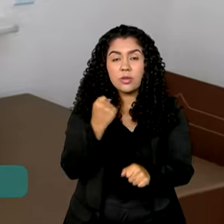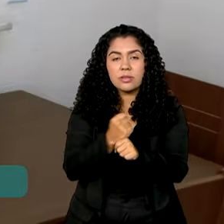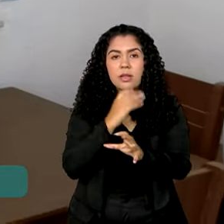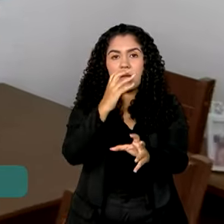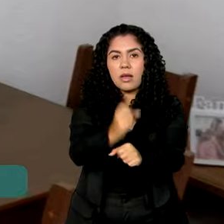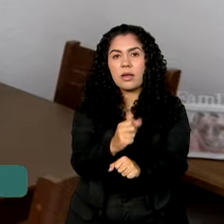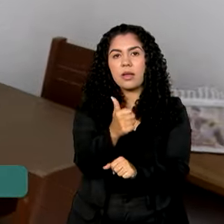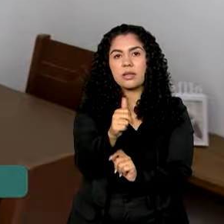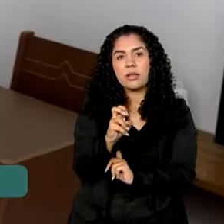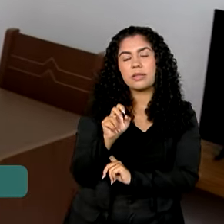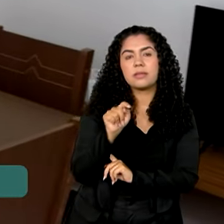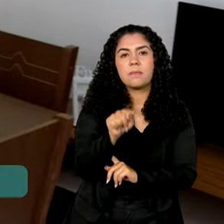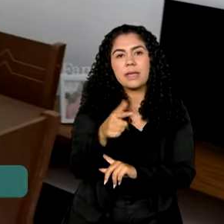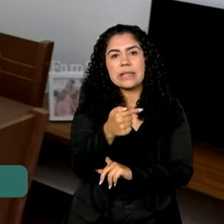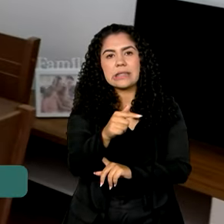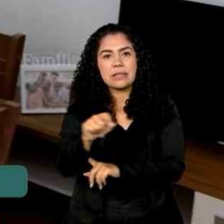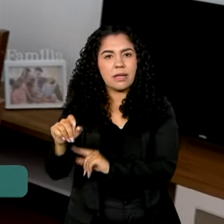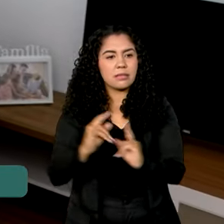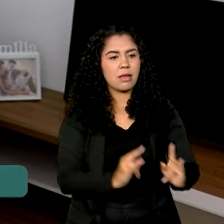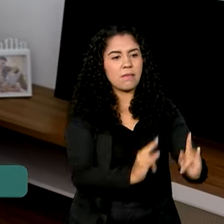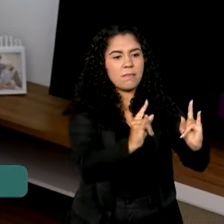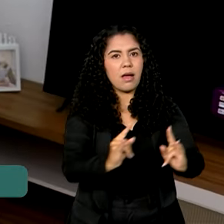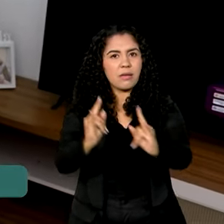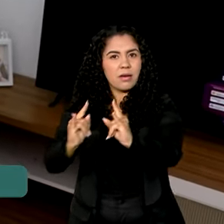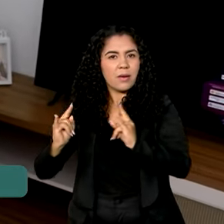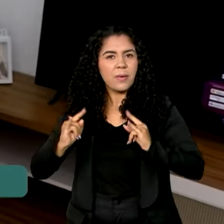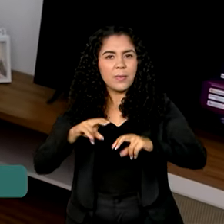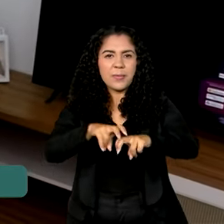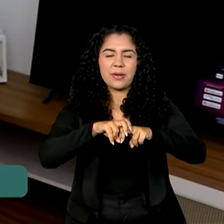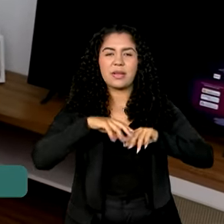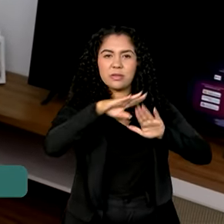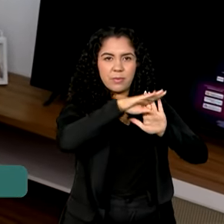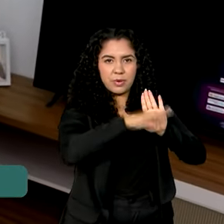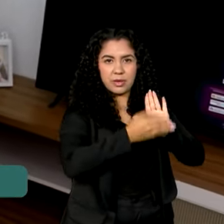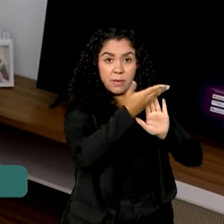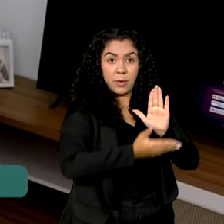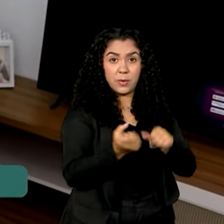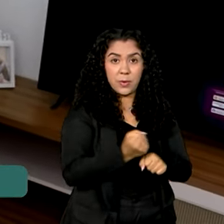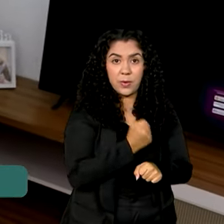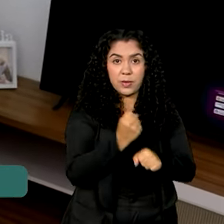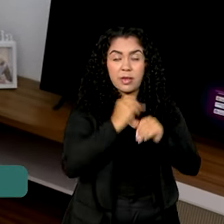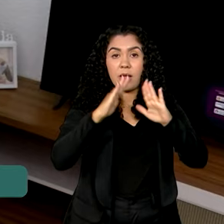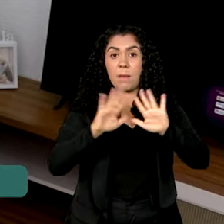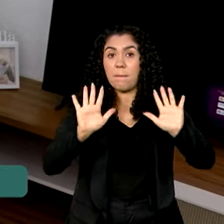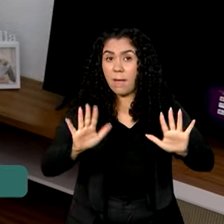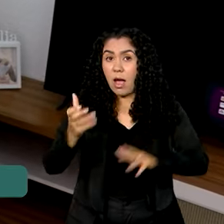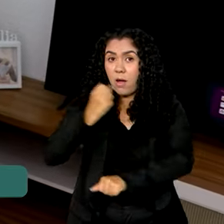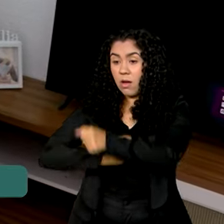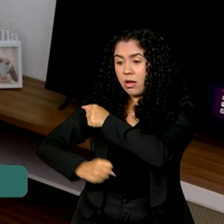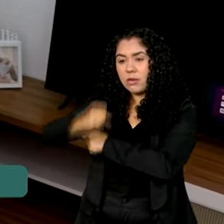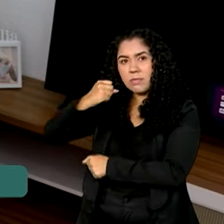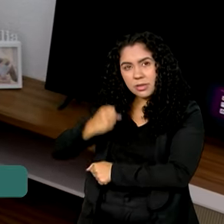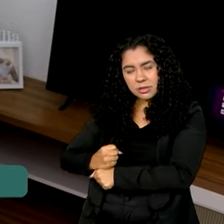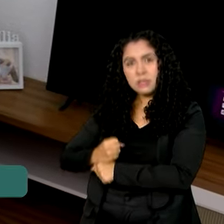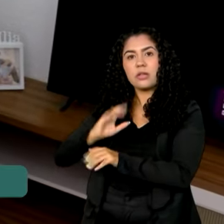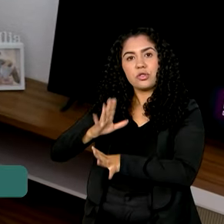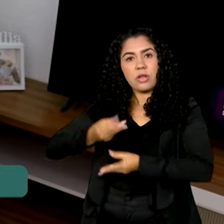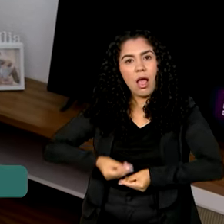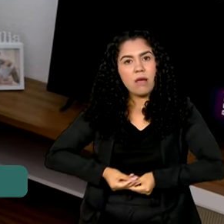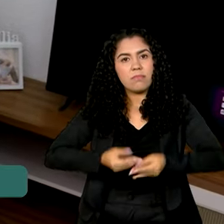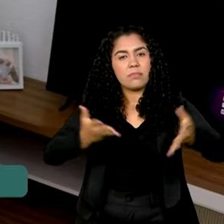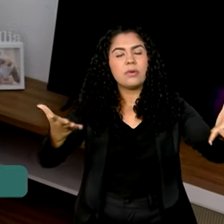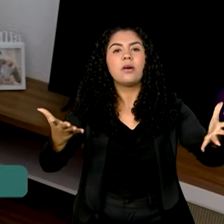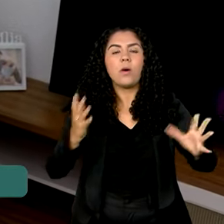.700 moradias do Minha Casa Minha Vida. Só no ano passado, foram entregues à população do estado